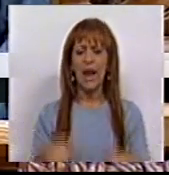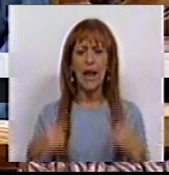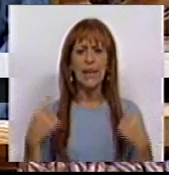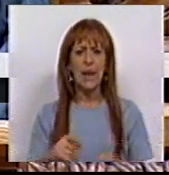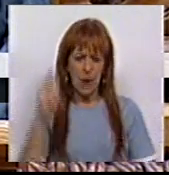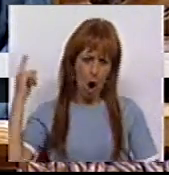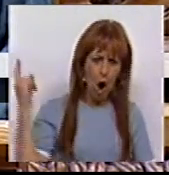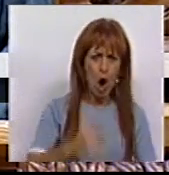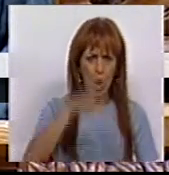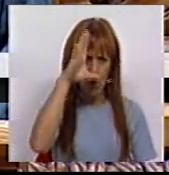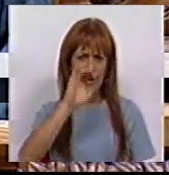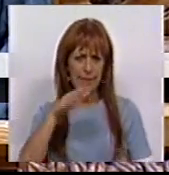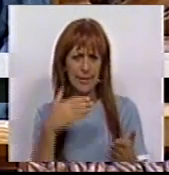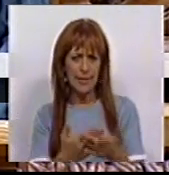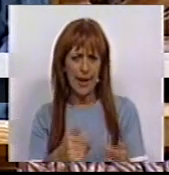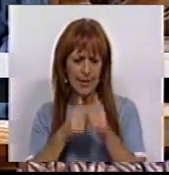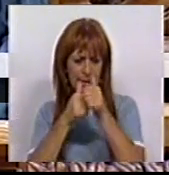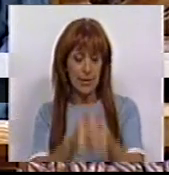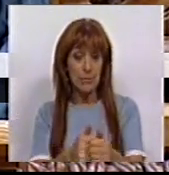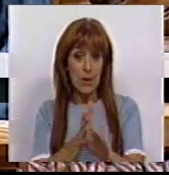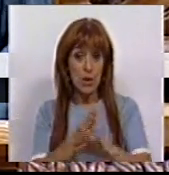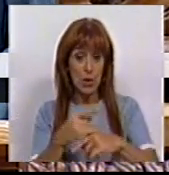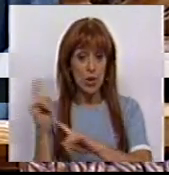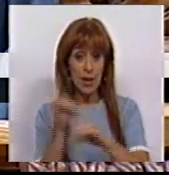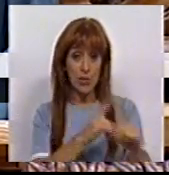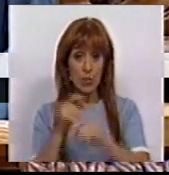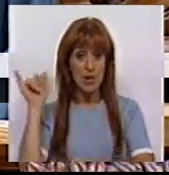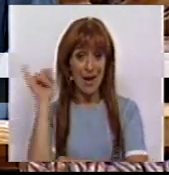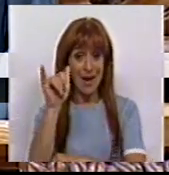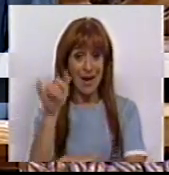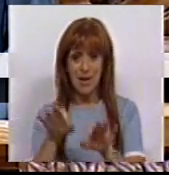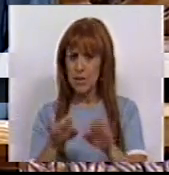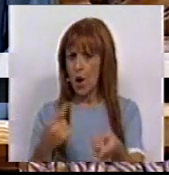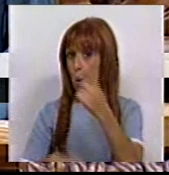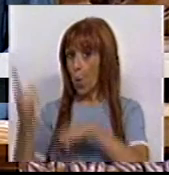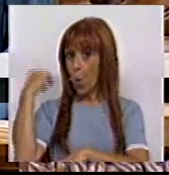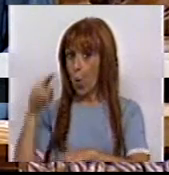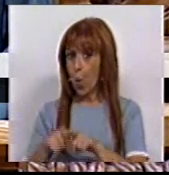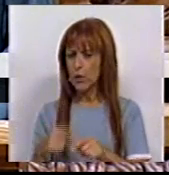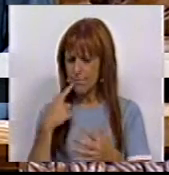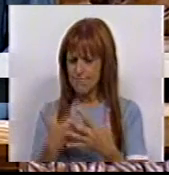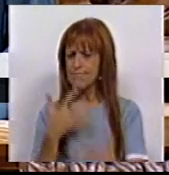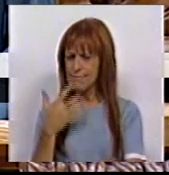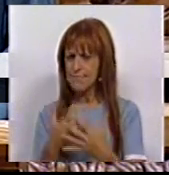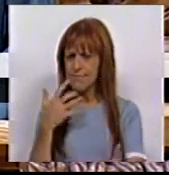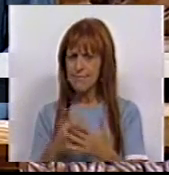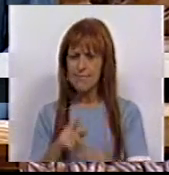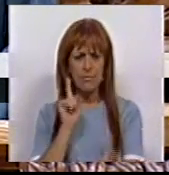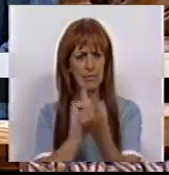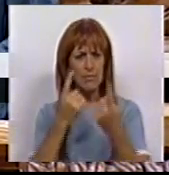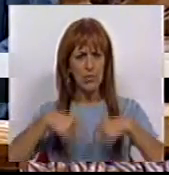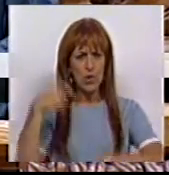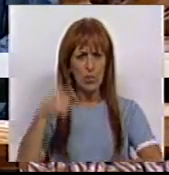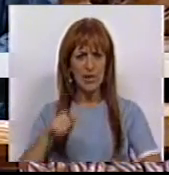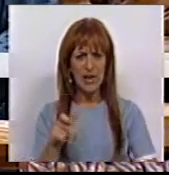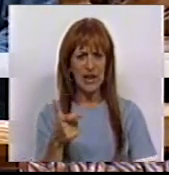vindo a ser imposta pelo Governo e seguida no setor do transporte aéreo, como ontem mesmo ficou patente na audição do